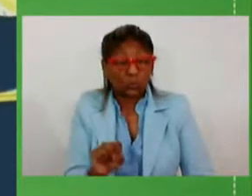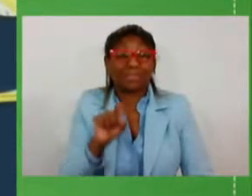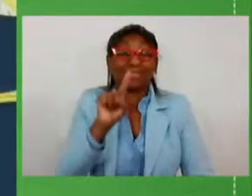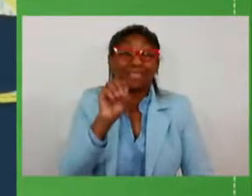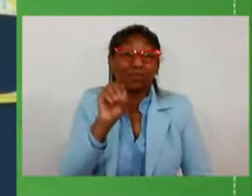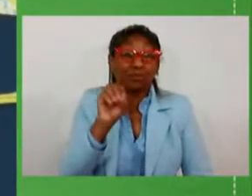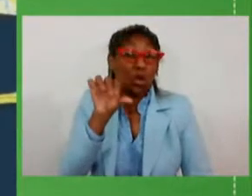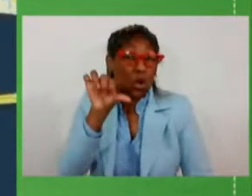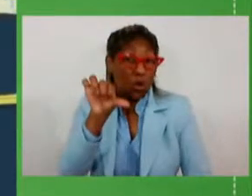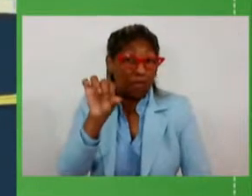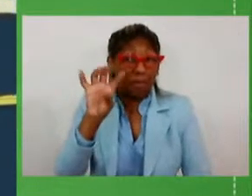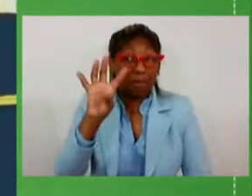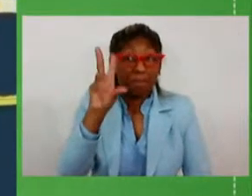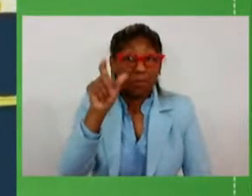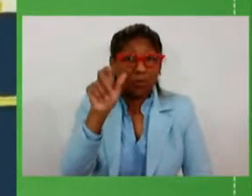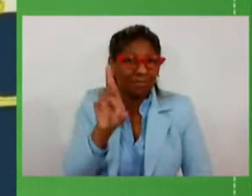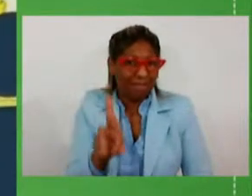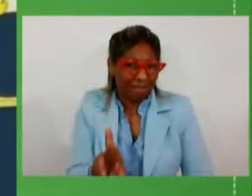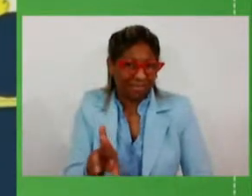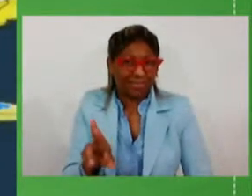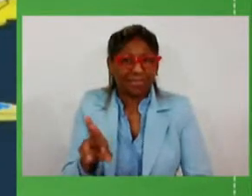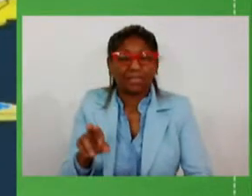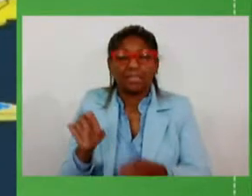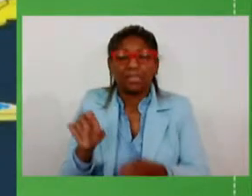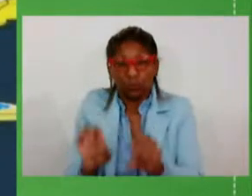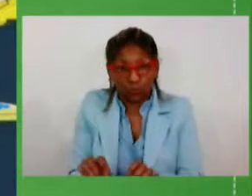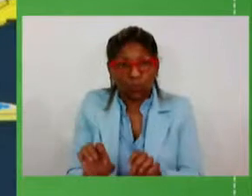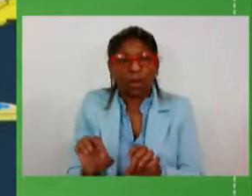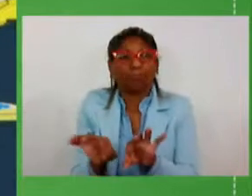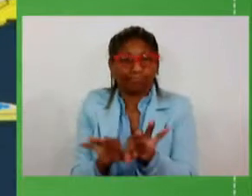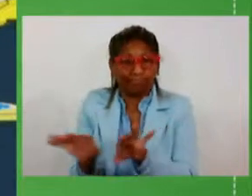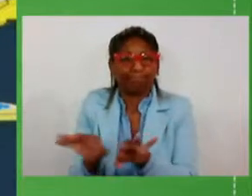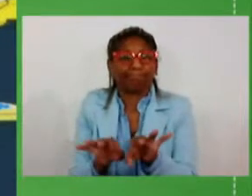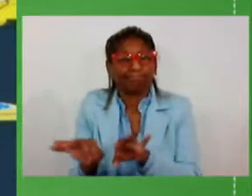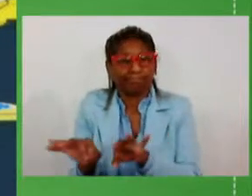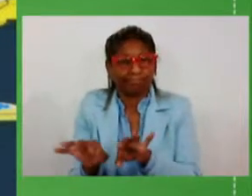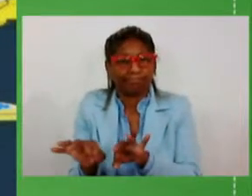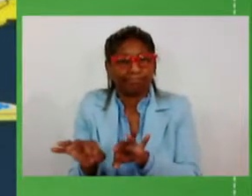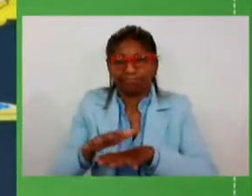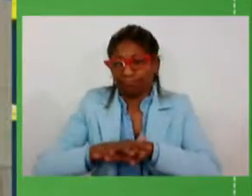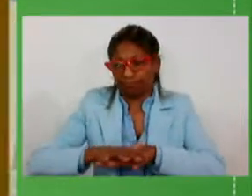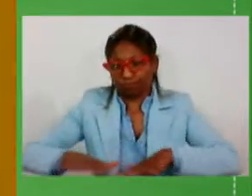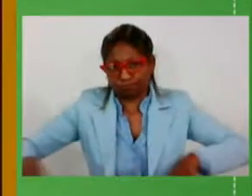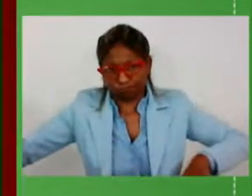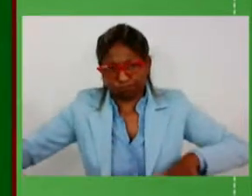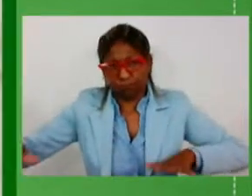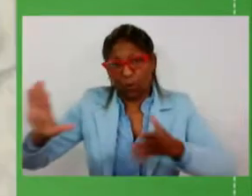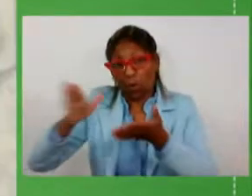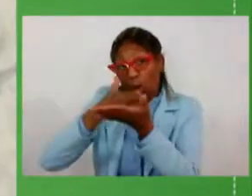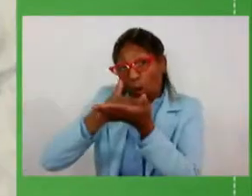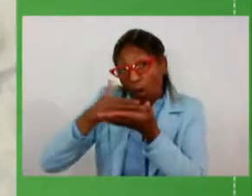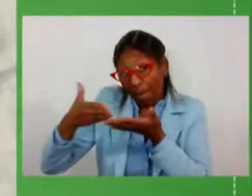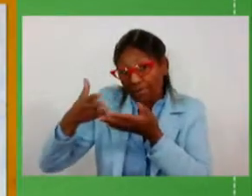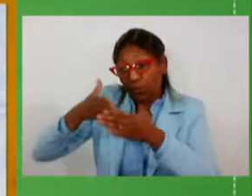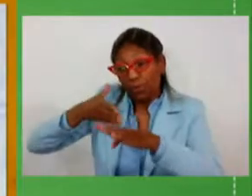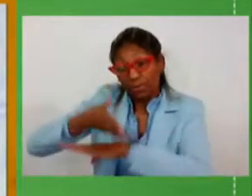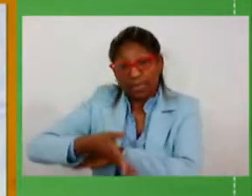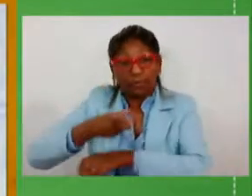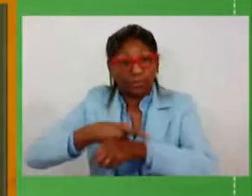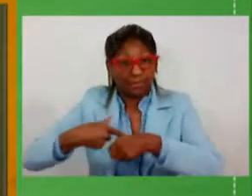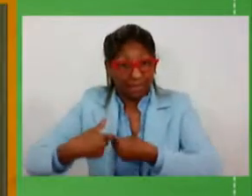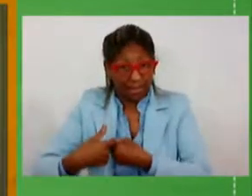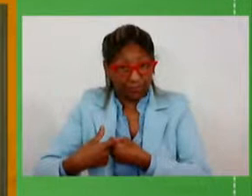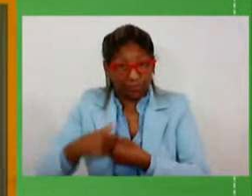investimentos na infraestrutura rodoviária nós começamos pela pelos acessos municipais